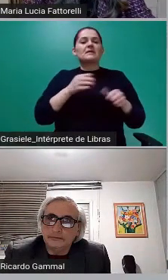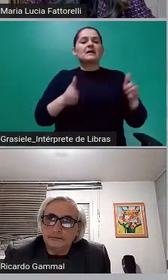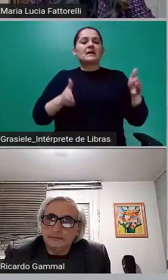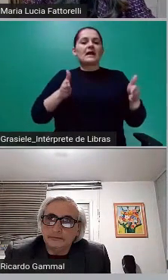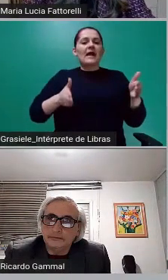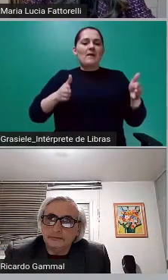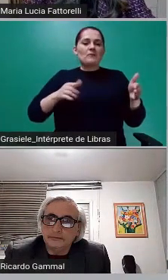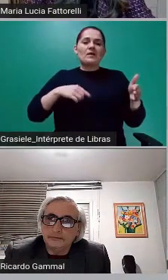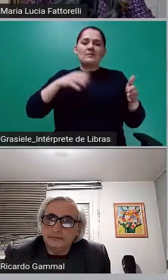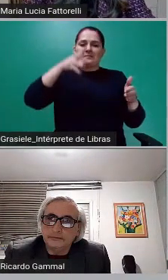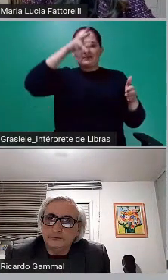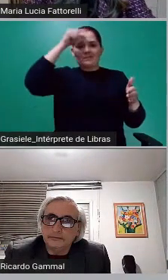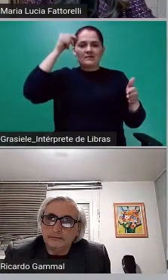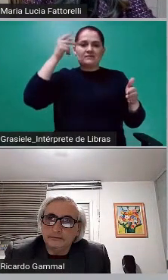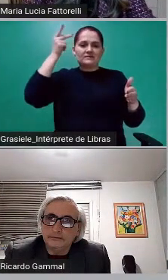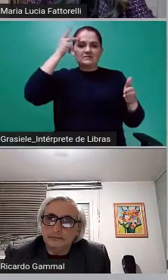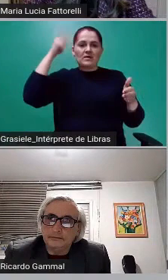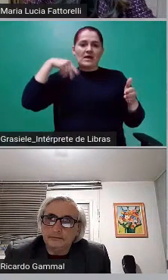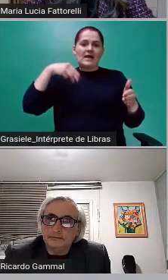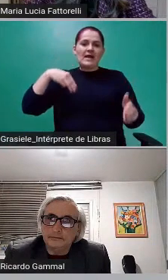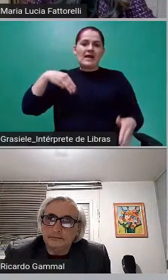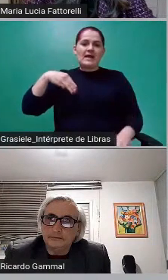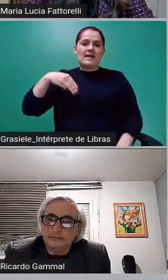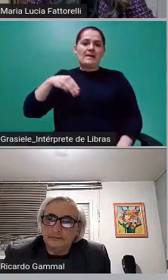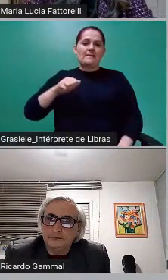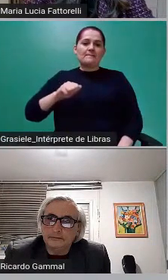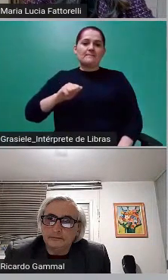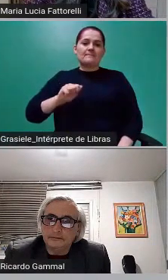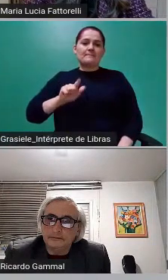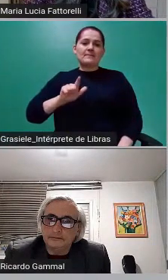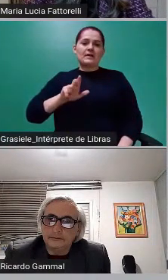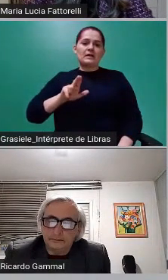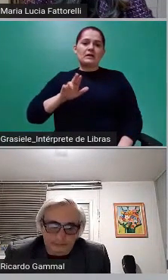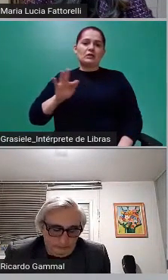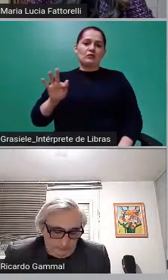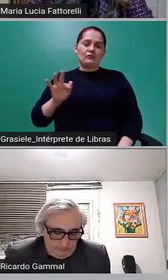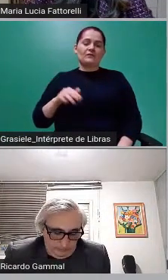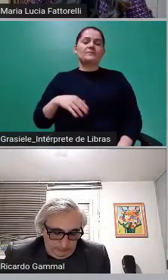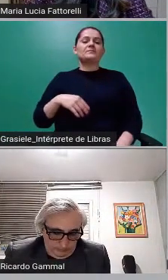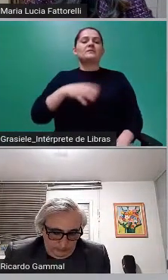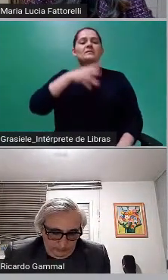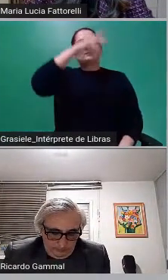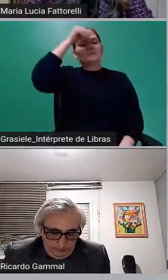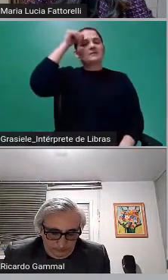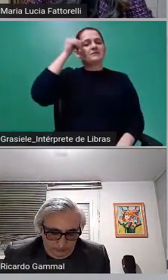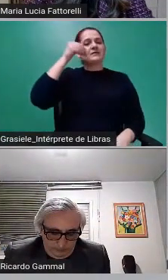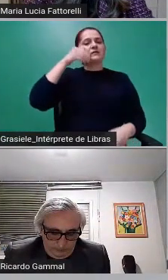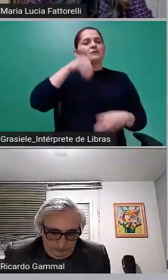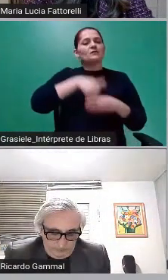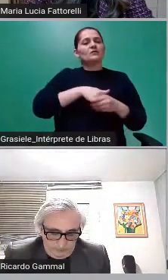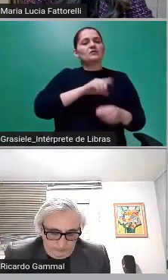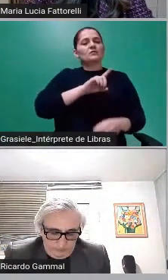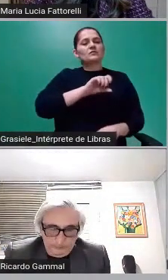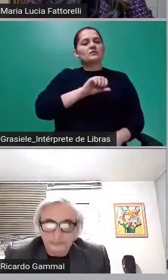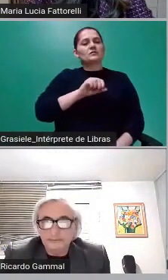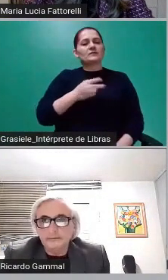Paulo Maluf. Ele foi prefeito de 1992 até 1996.